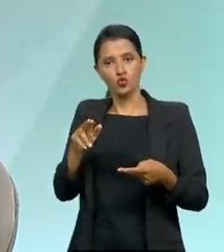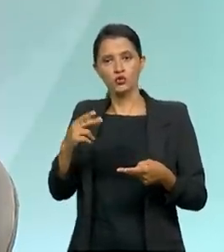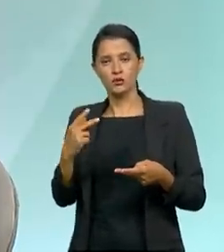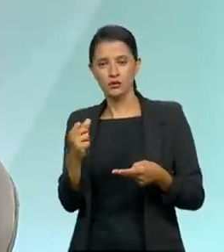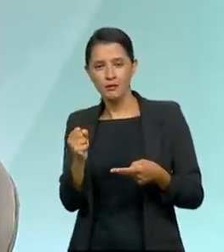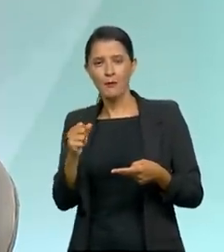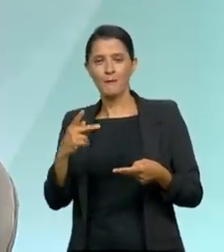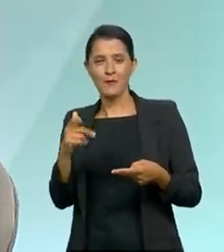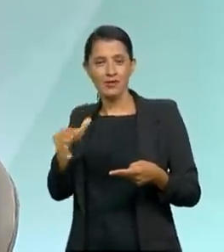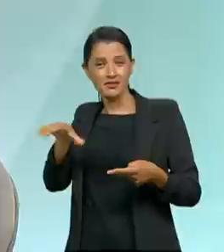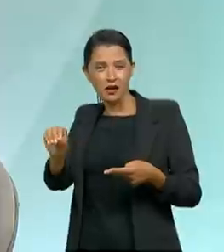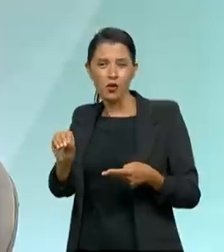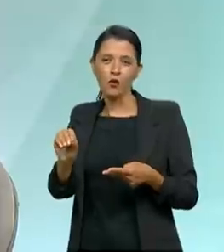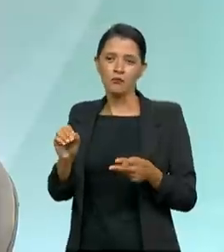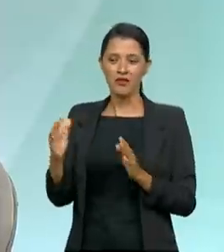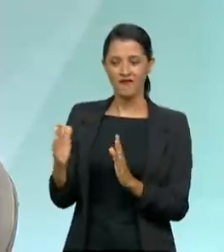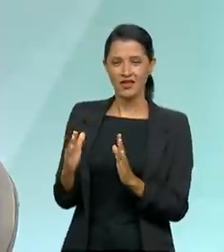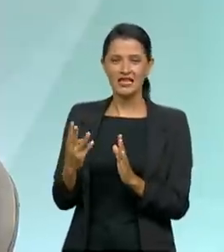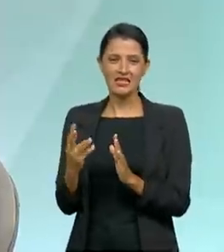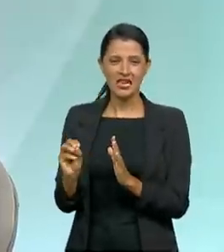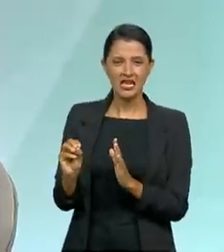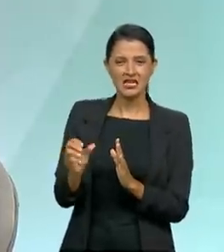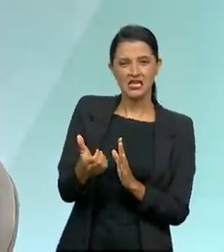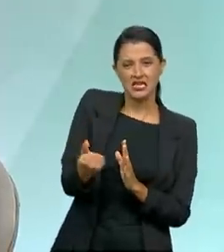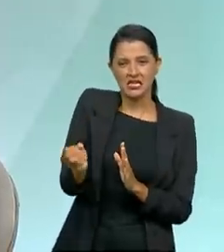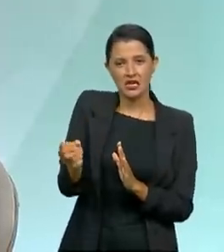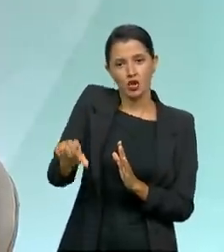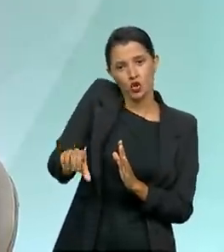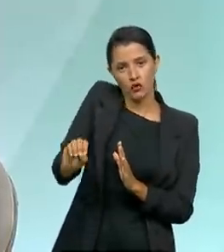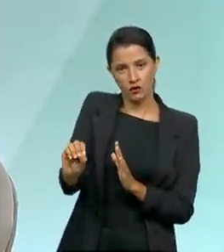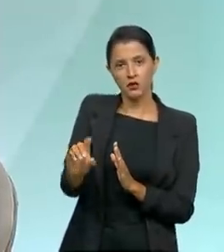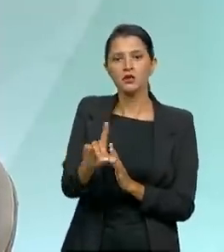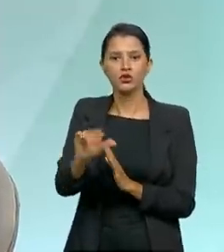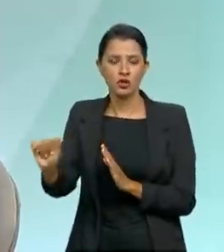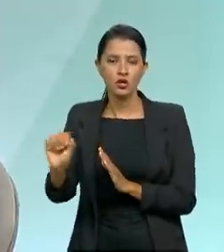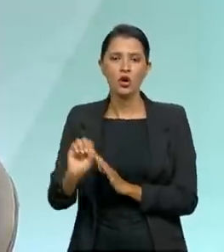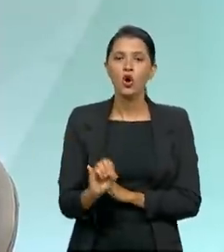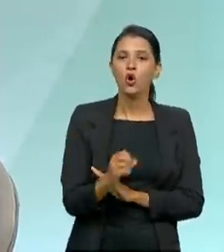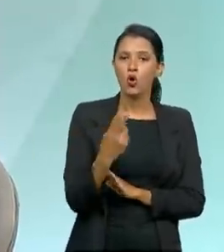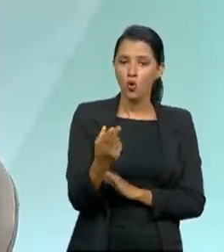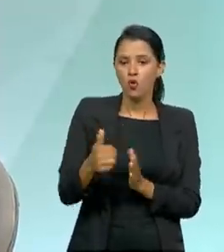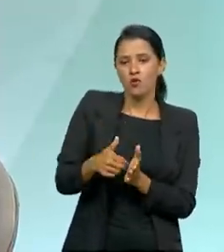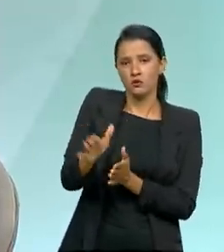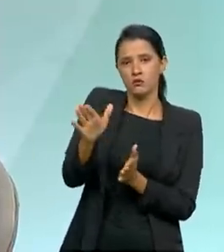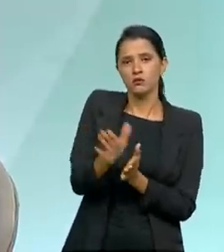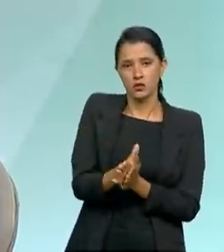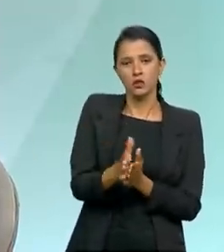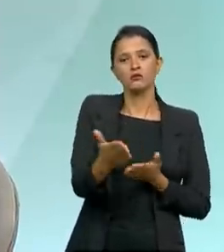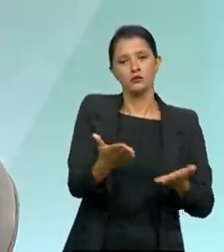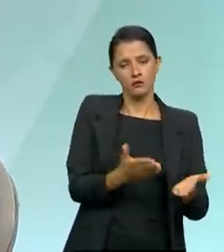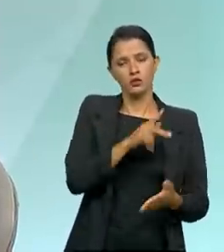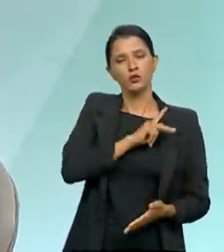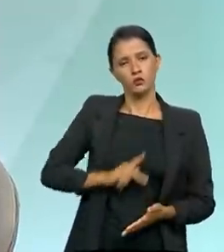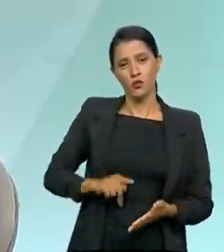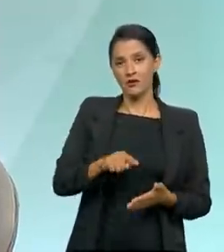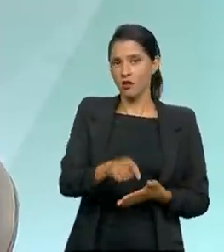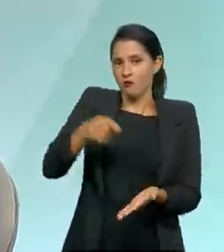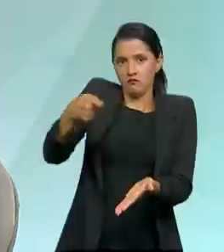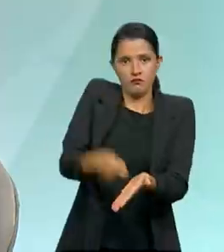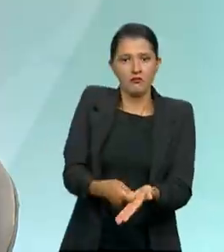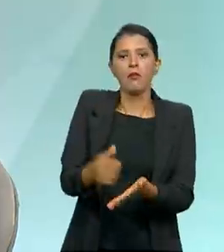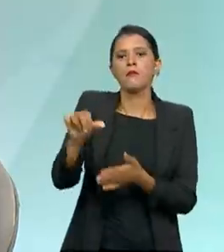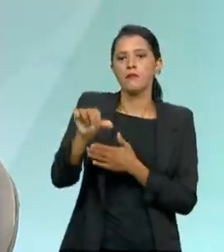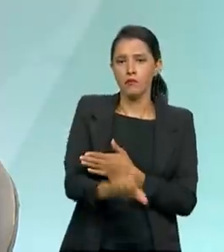que pode variar 30 dias, 60, 90 dias, ou a demissão do serviço público seria a pena mais dura